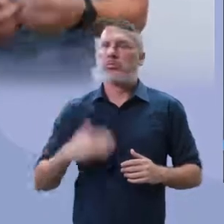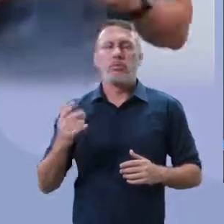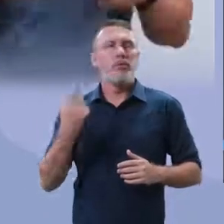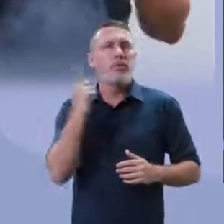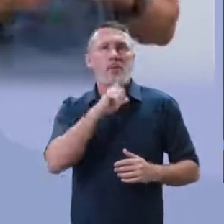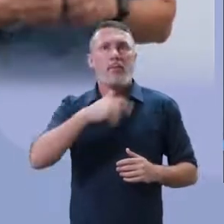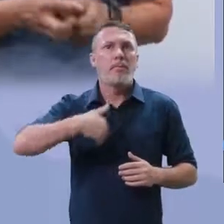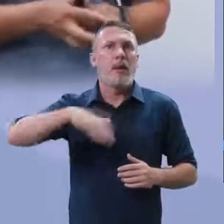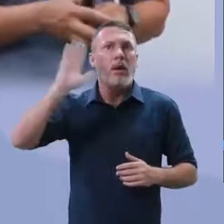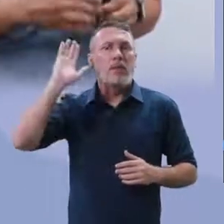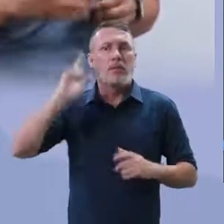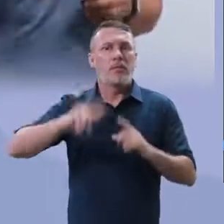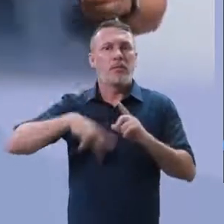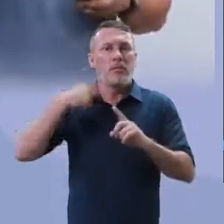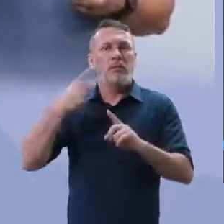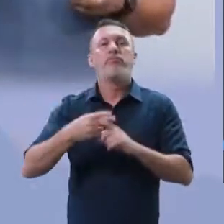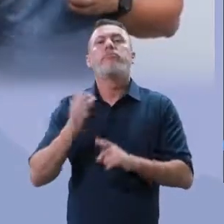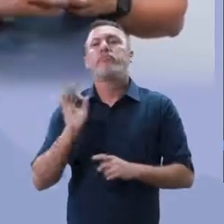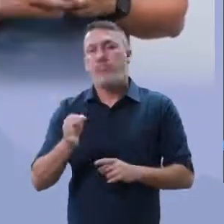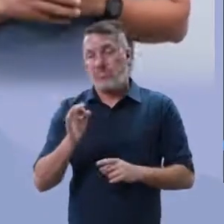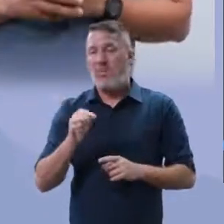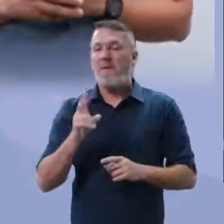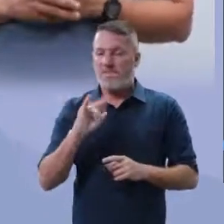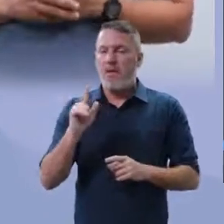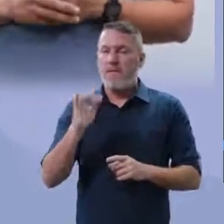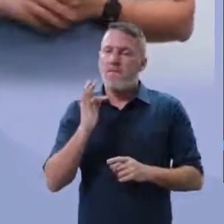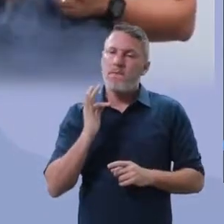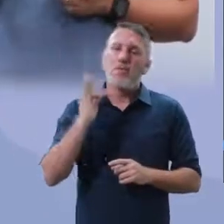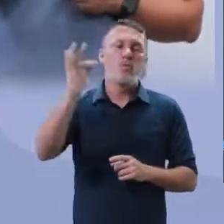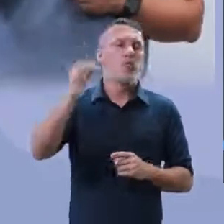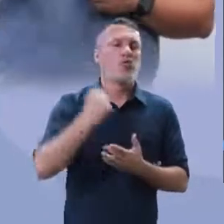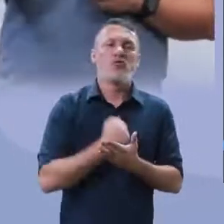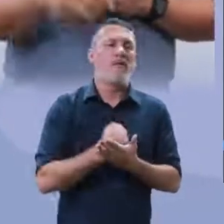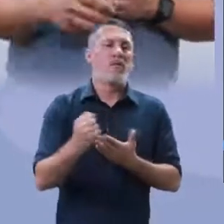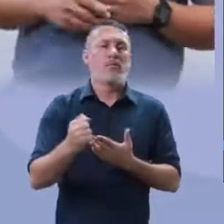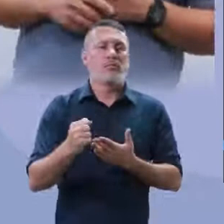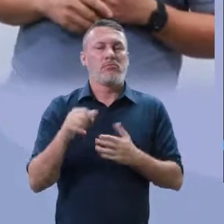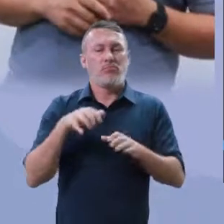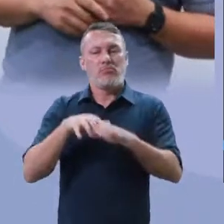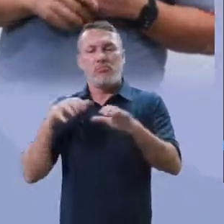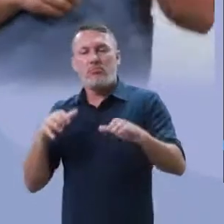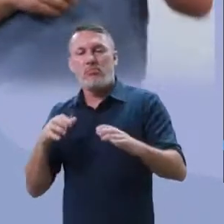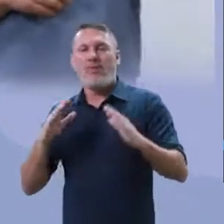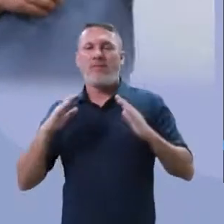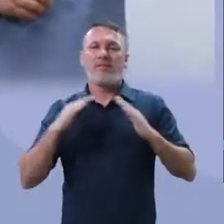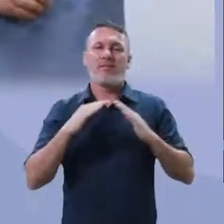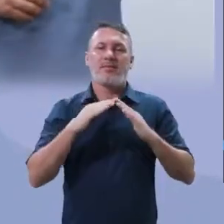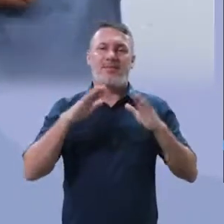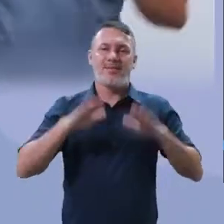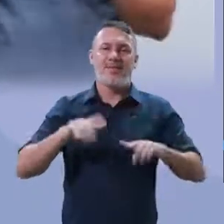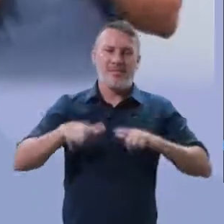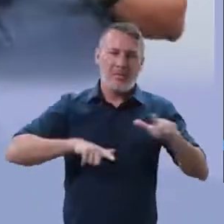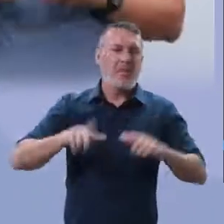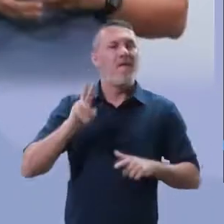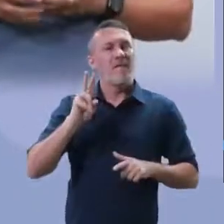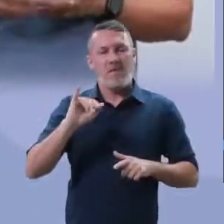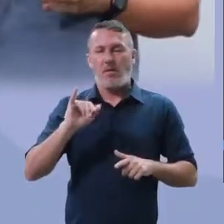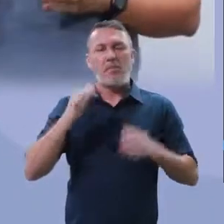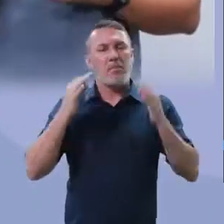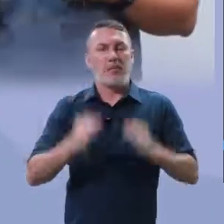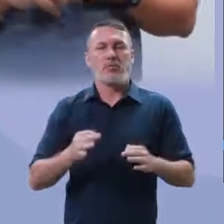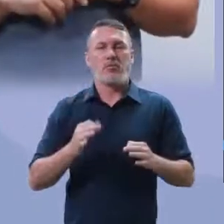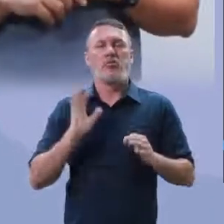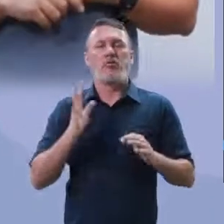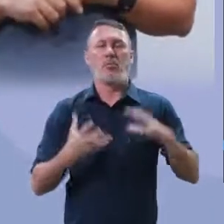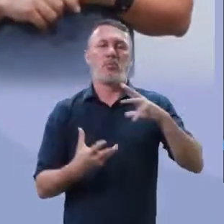trabalhar. Inclusive, isso vai ser cenário daqui para frente. Aí, essa questão do home office, o teletrabalho, vocês perceberam o seguinte,